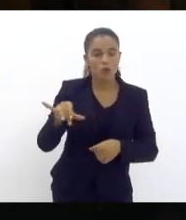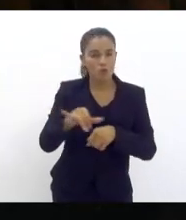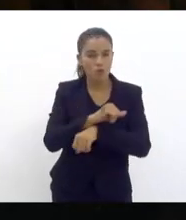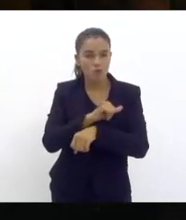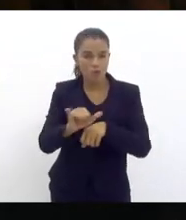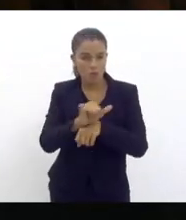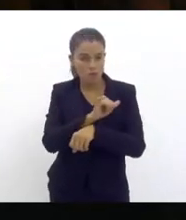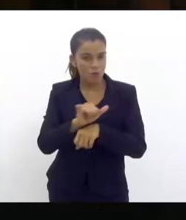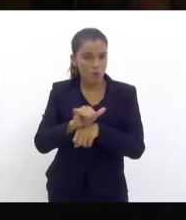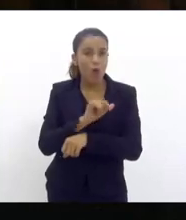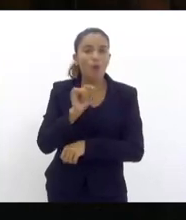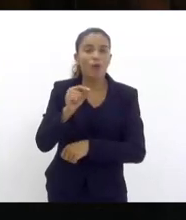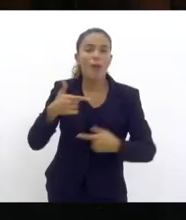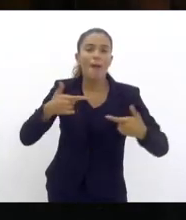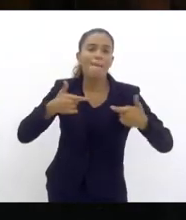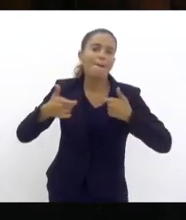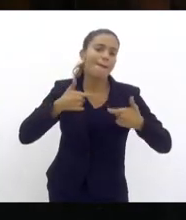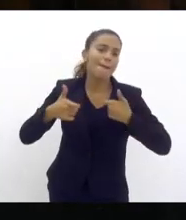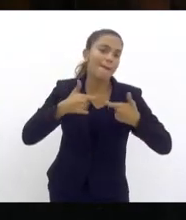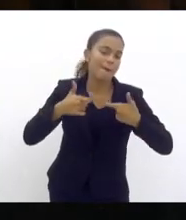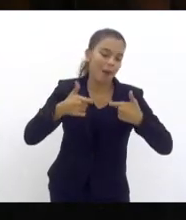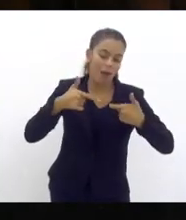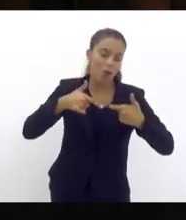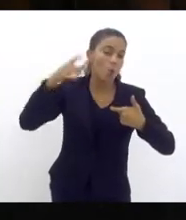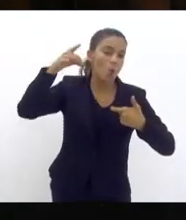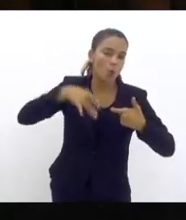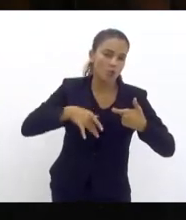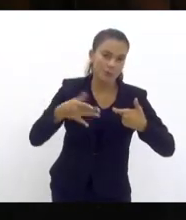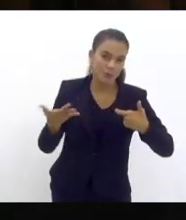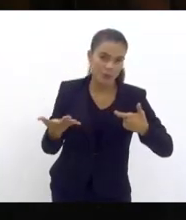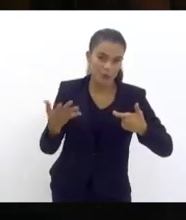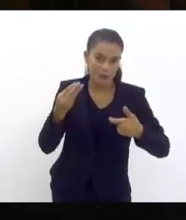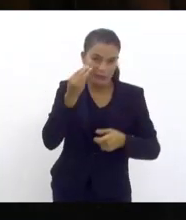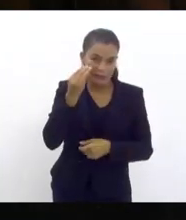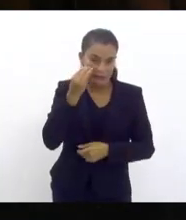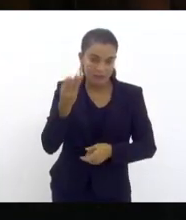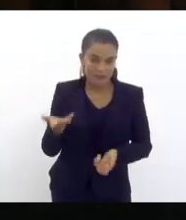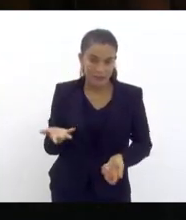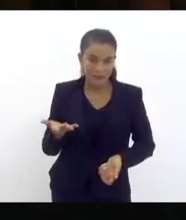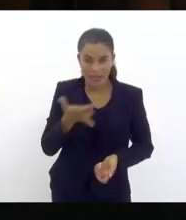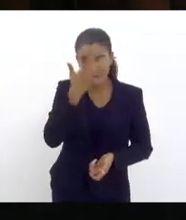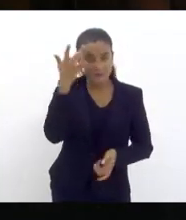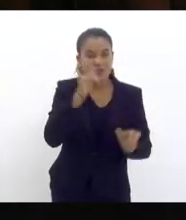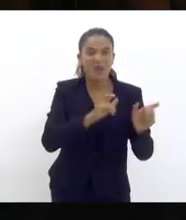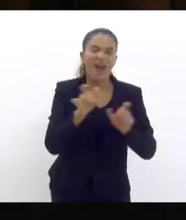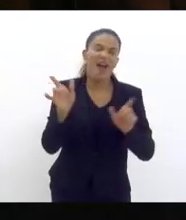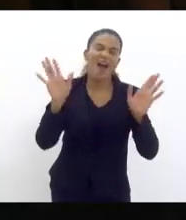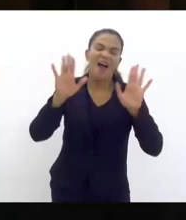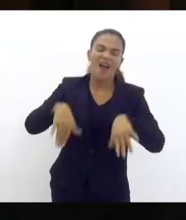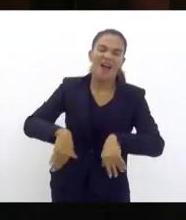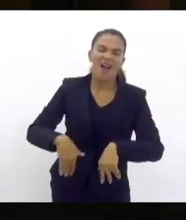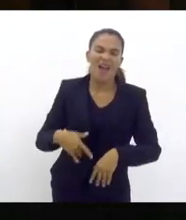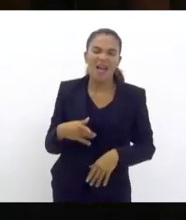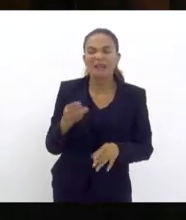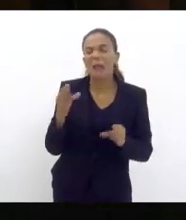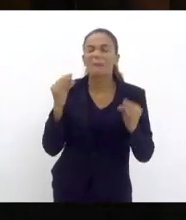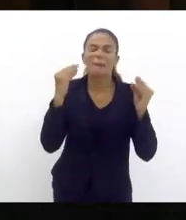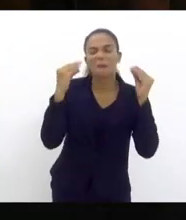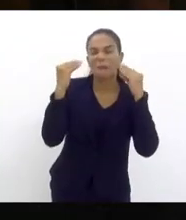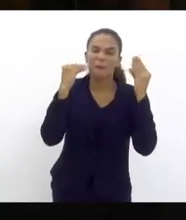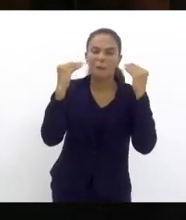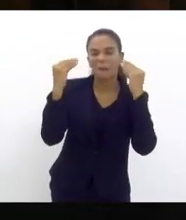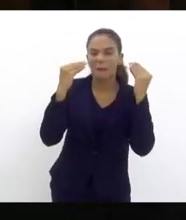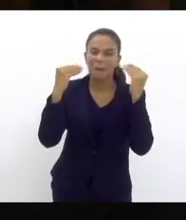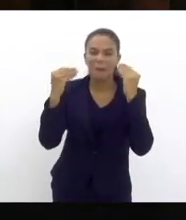deveria ser empregado era a troca de tiros. Mas as pessoas vão querer ir a... Tá de mimini, né?